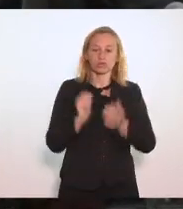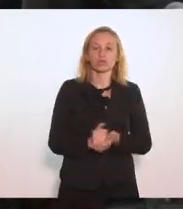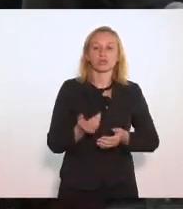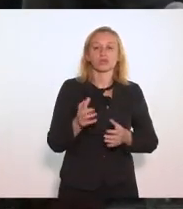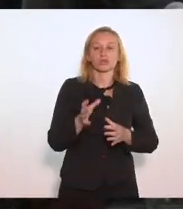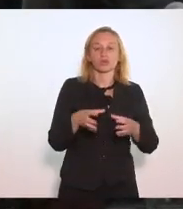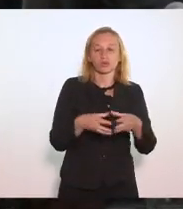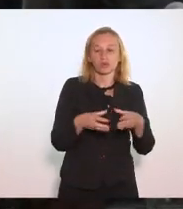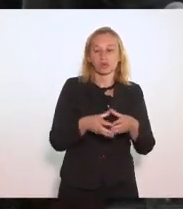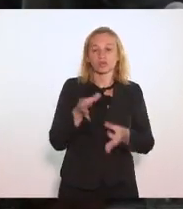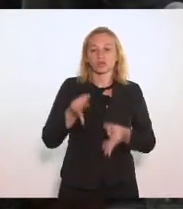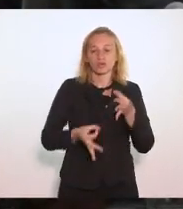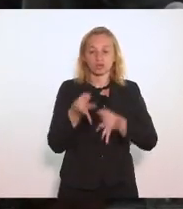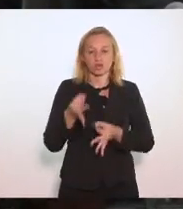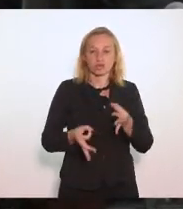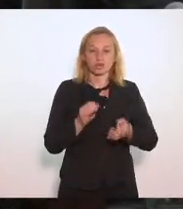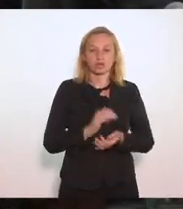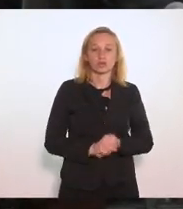Lida